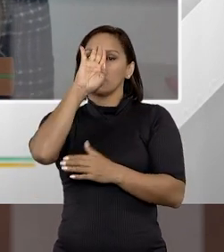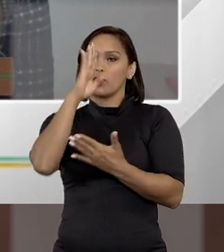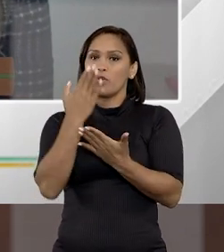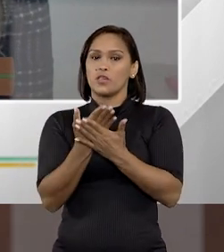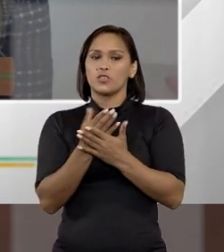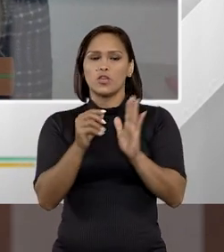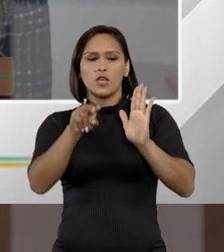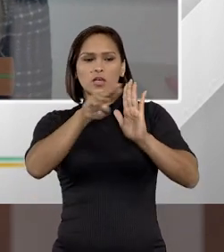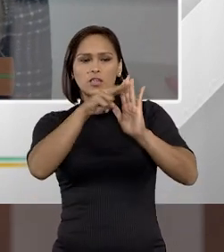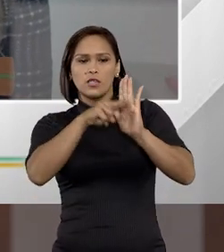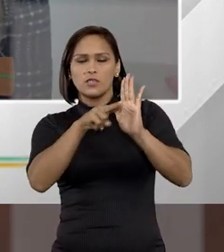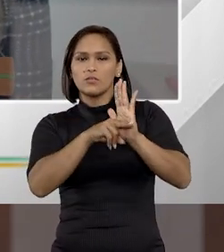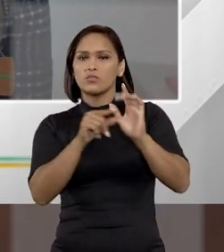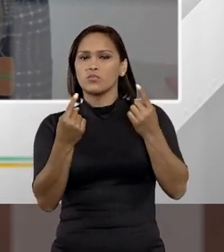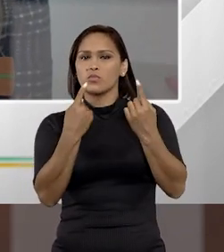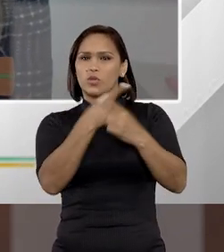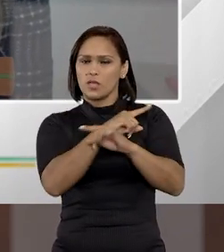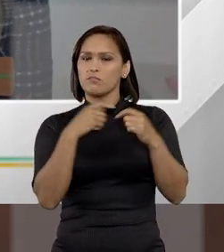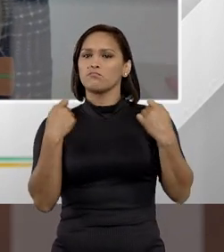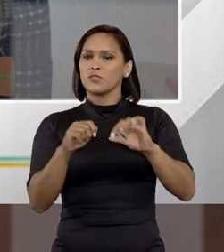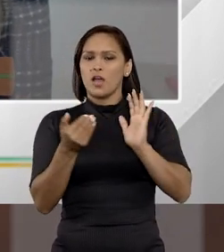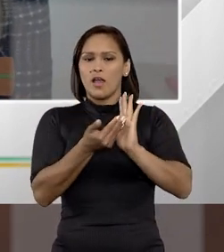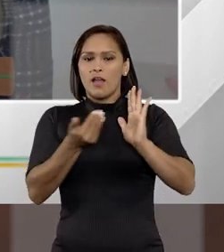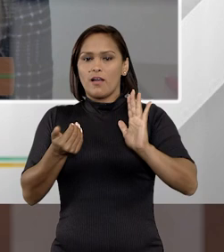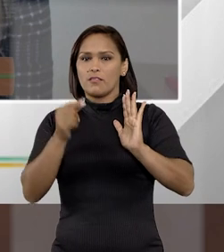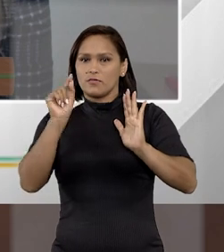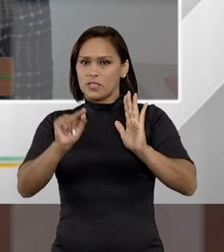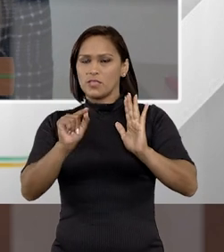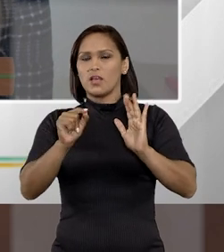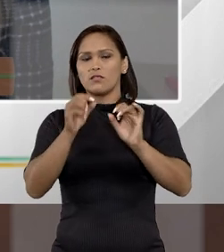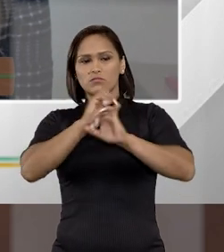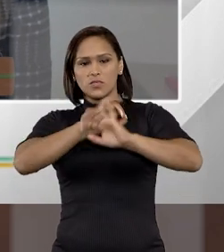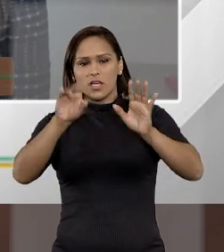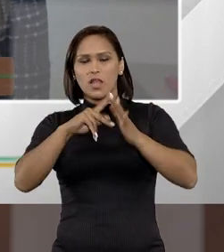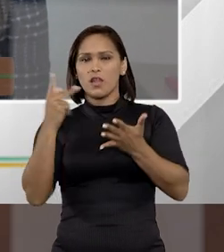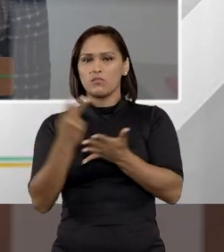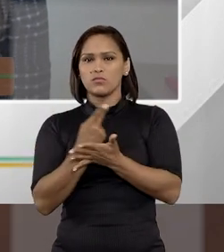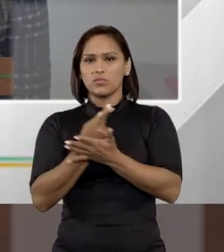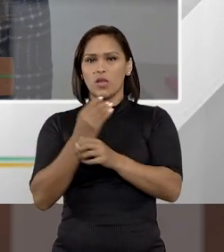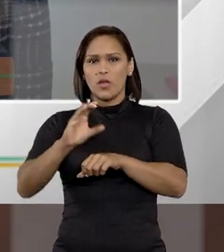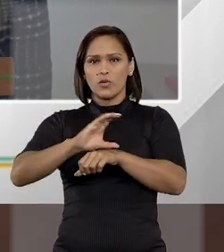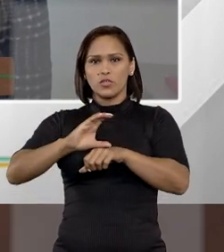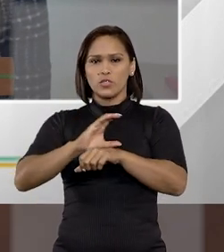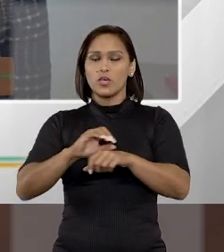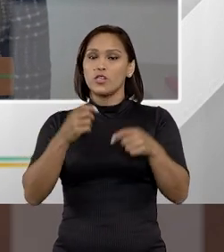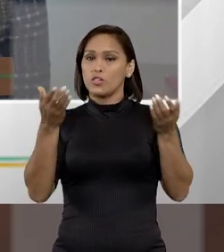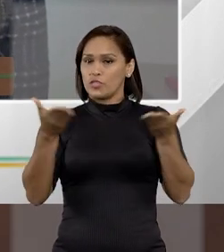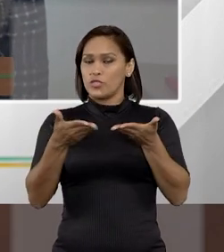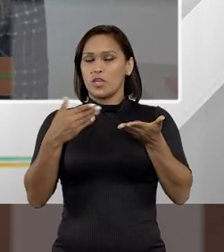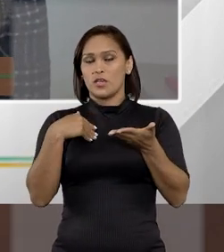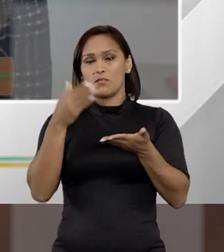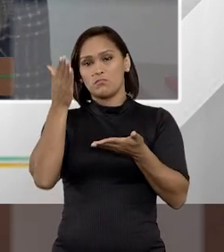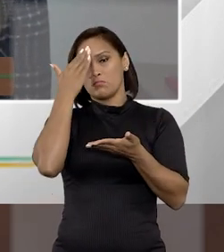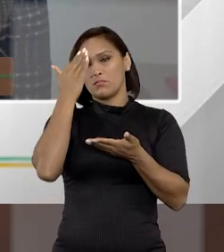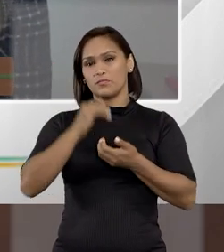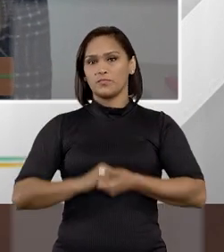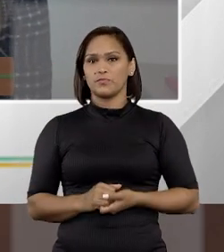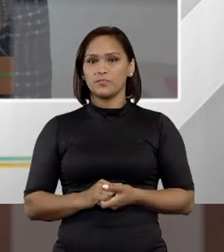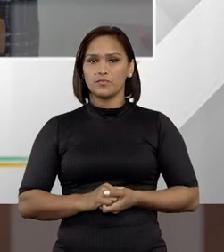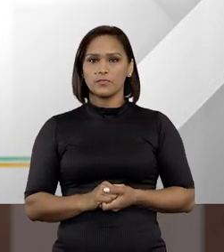eu acredito que esses dispositivos que contrariam devem, sim, ser afastados e ser declarados inconstitucionais. Já deveriam, inclusive.